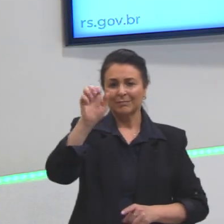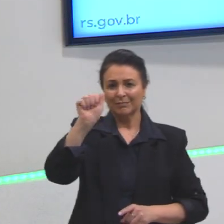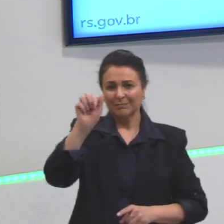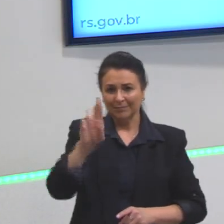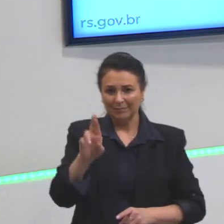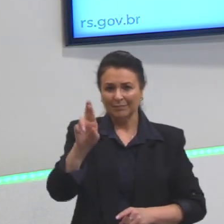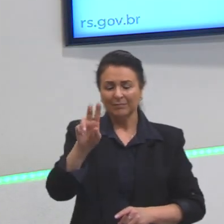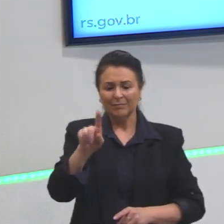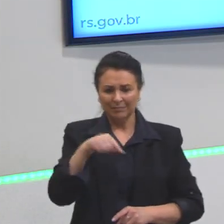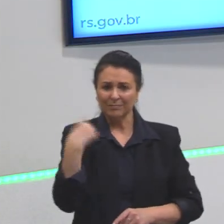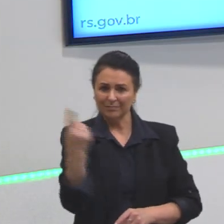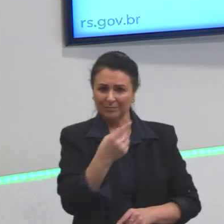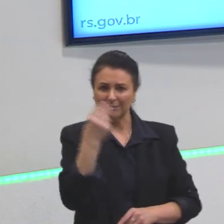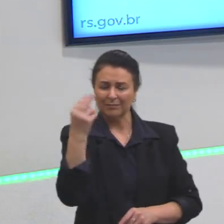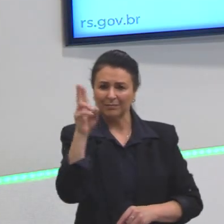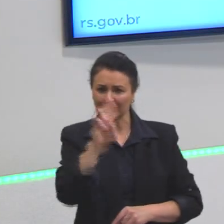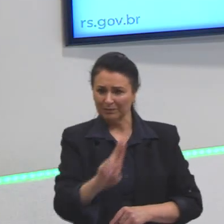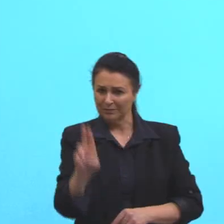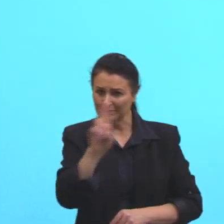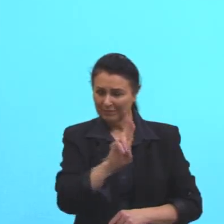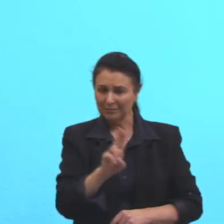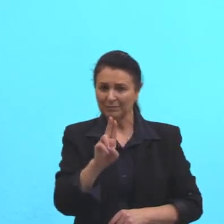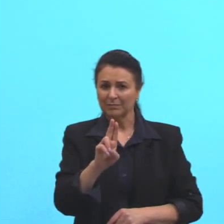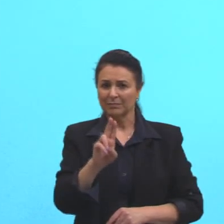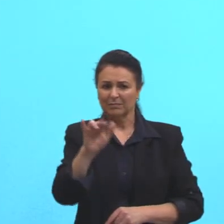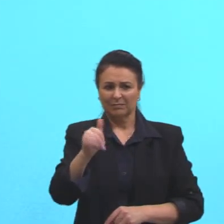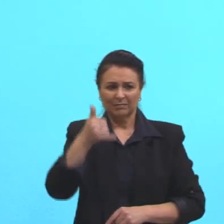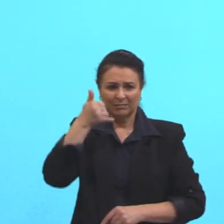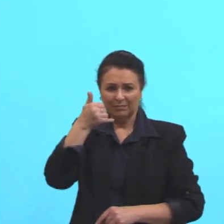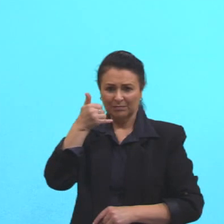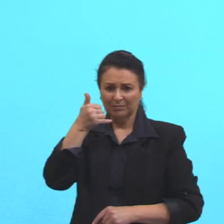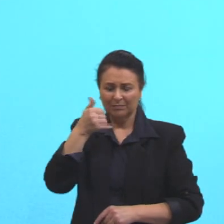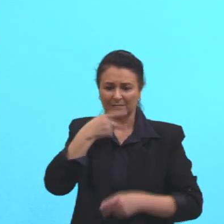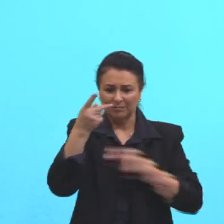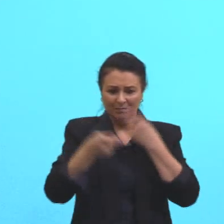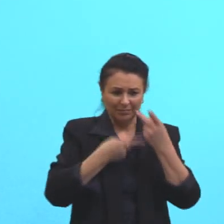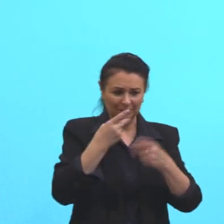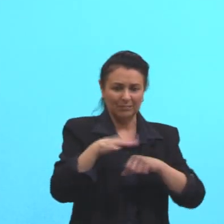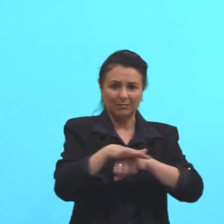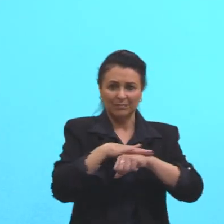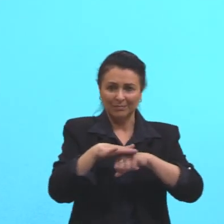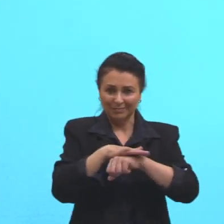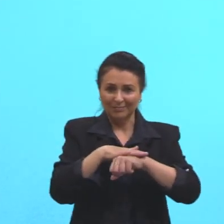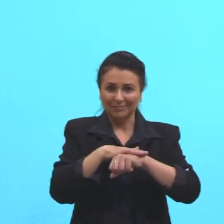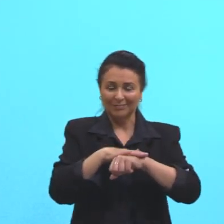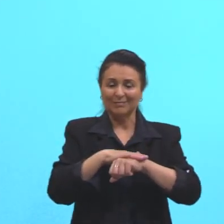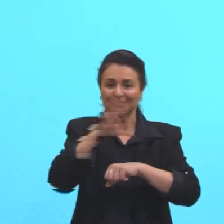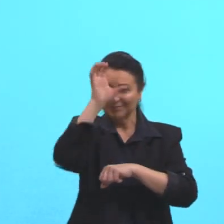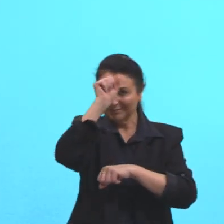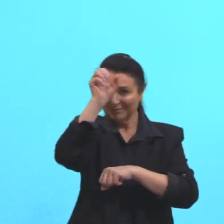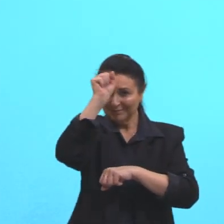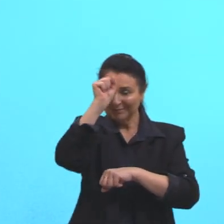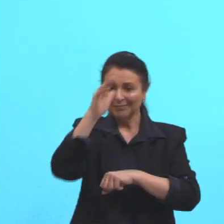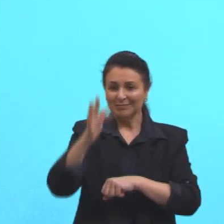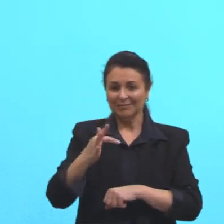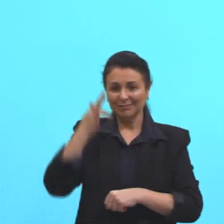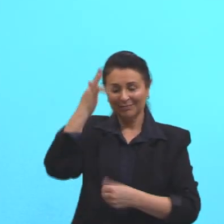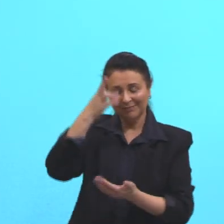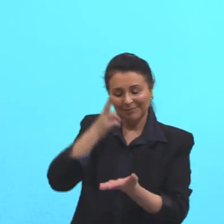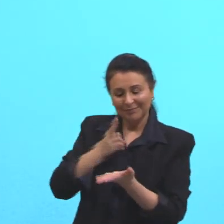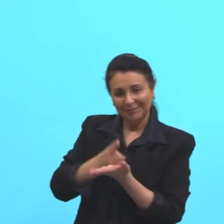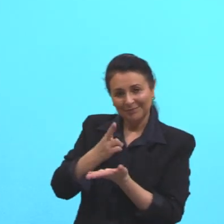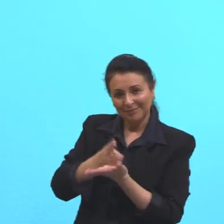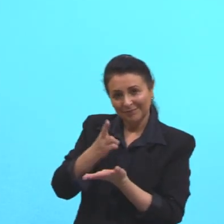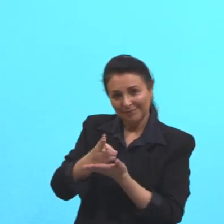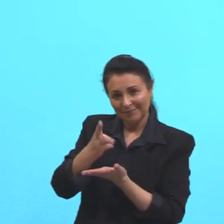criando, eu vou estar falando, isso a gente vê dentro do futuro contínuo. É muito